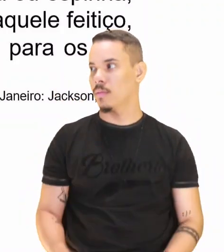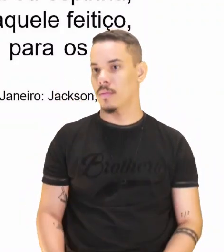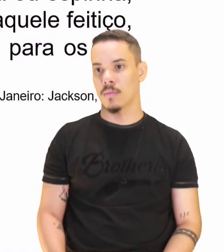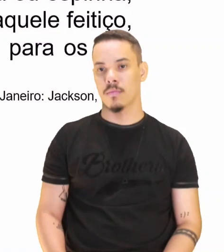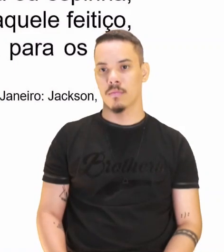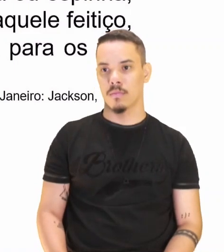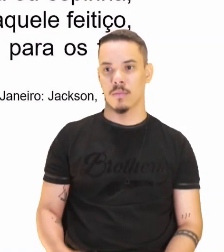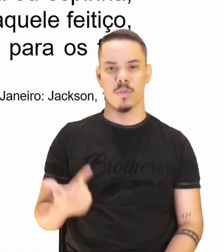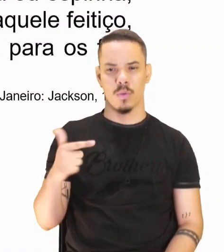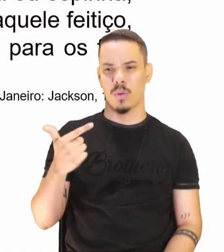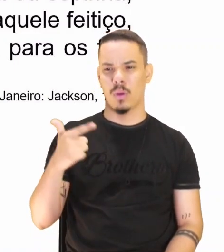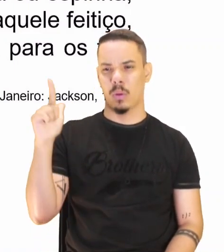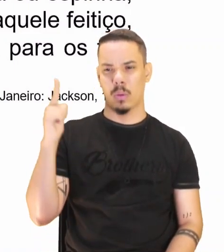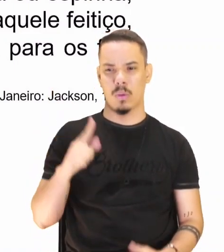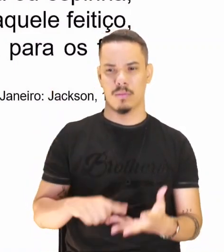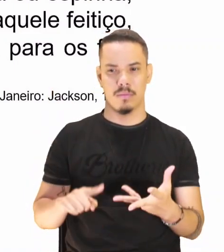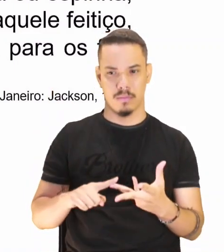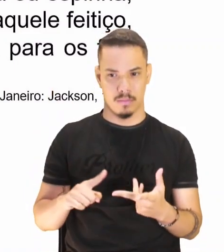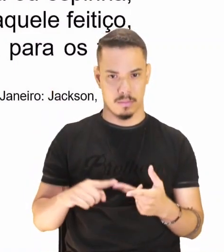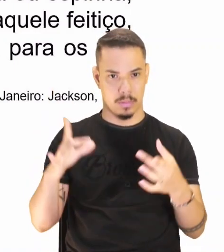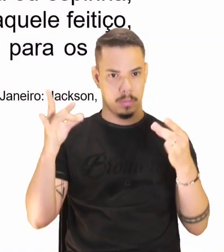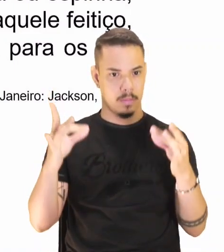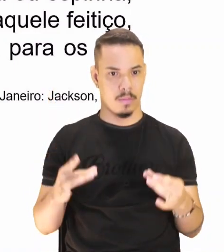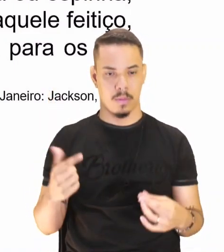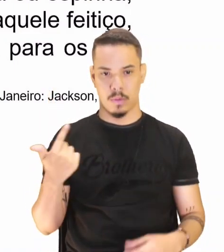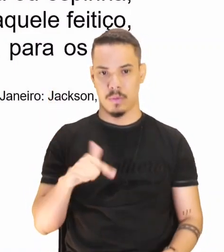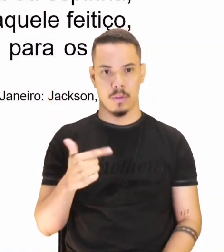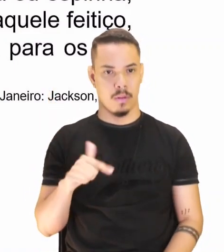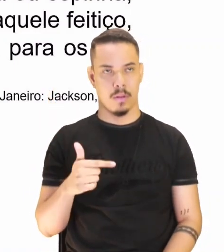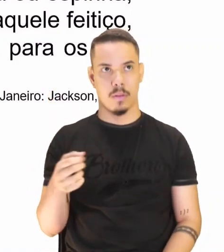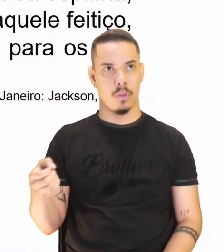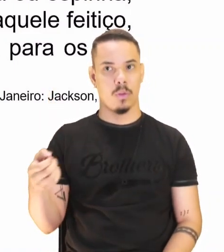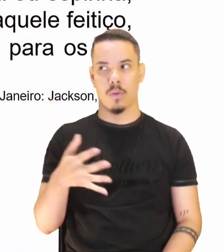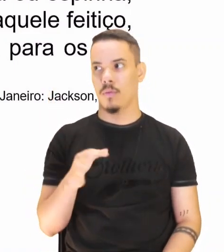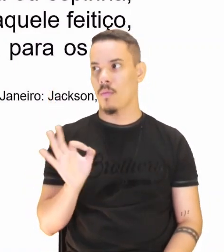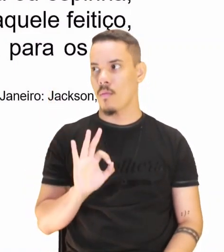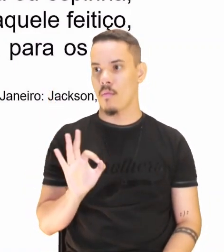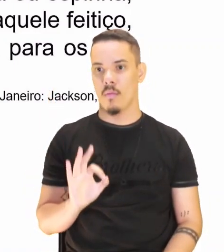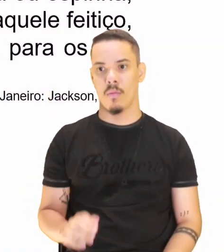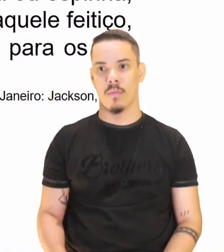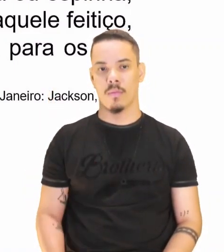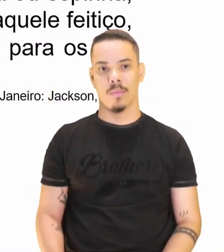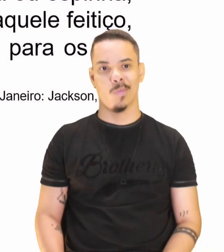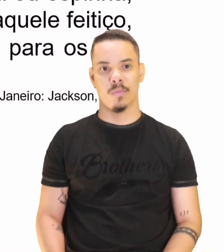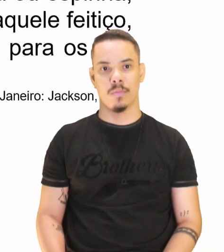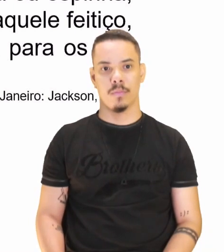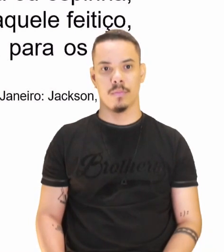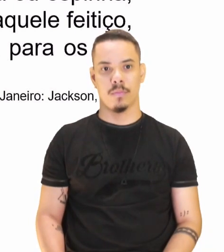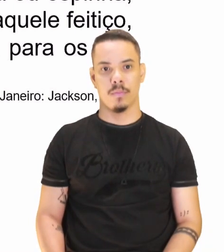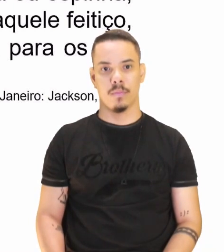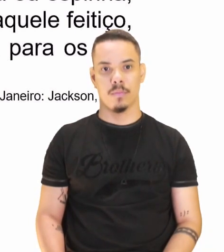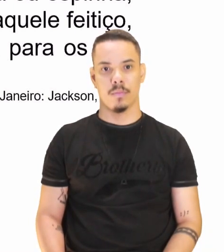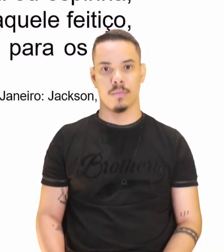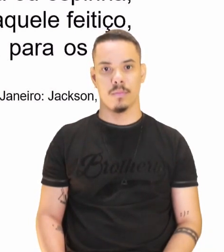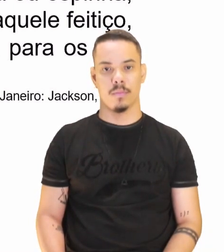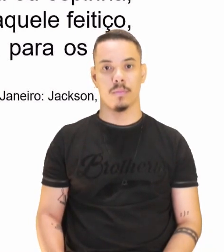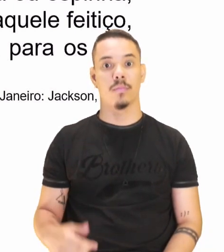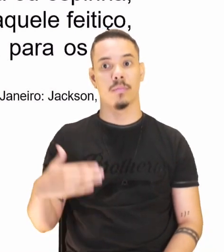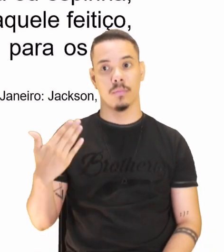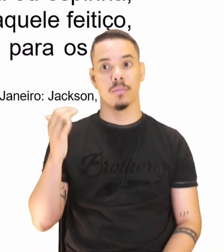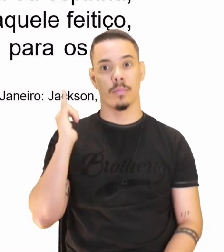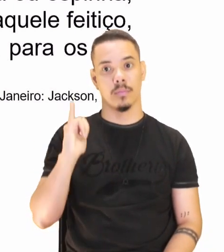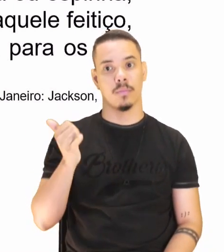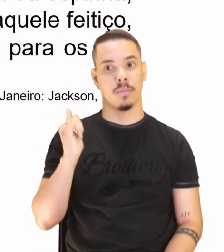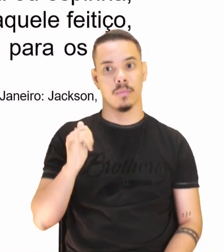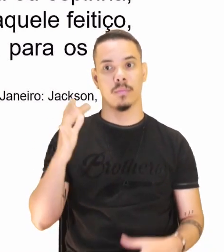neologismo, tem nada de trazer novos termos nessa construção. Cinco. No trecho a seguir, o